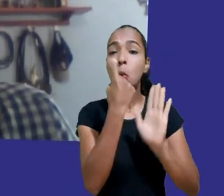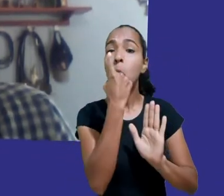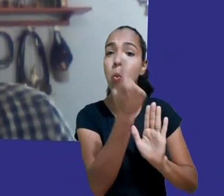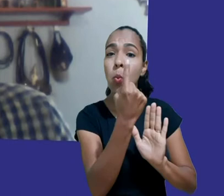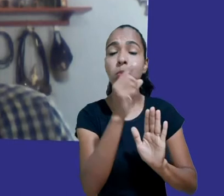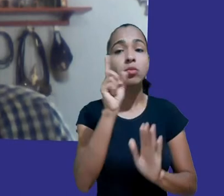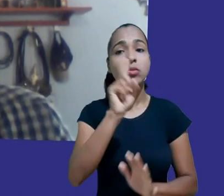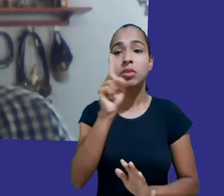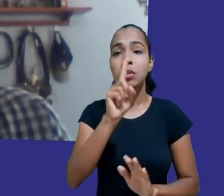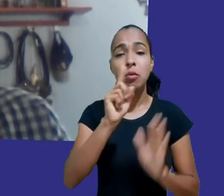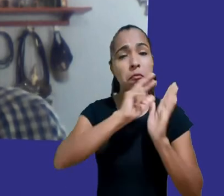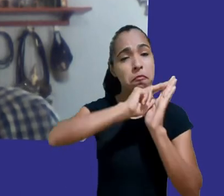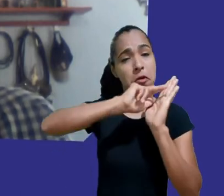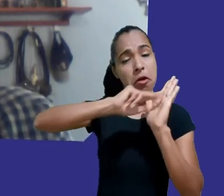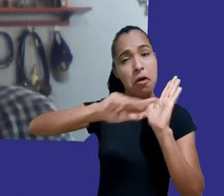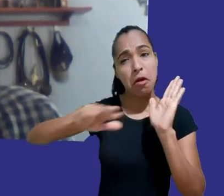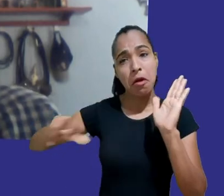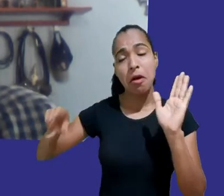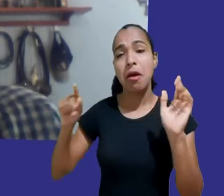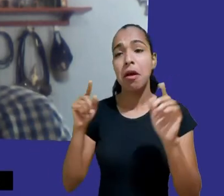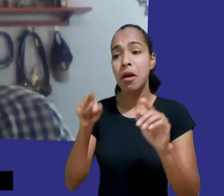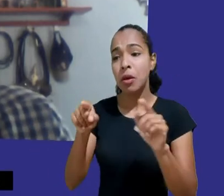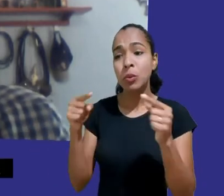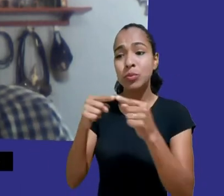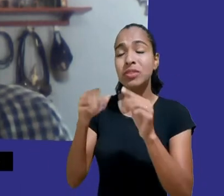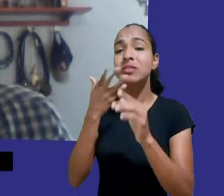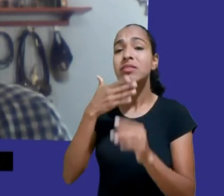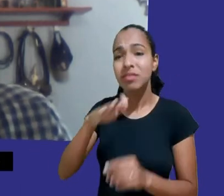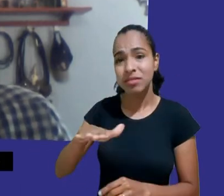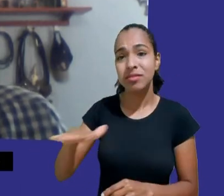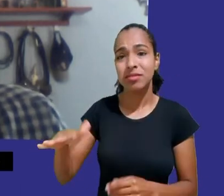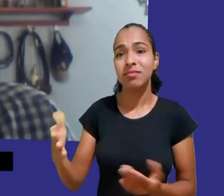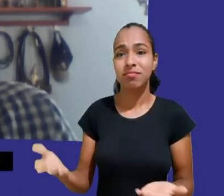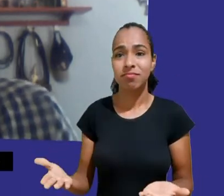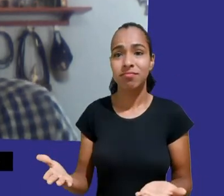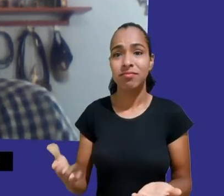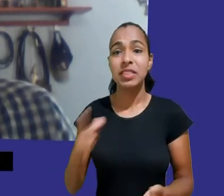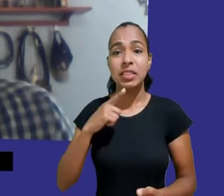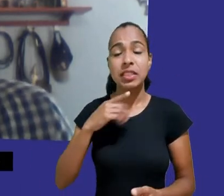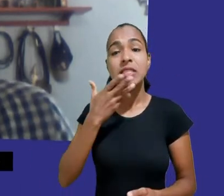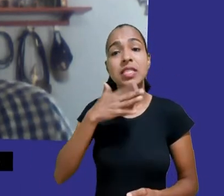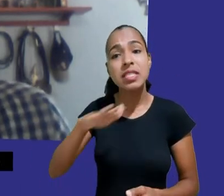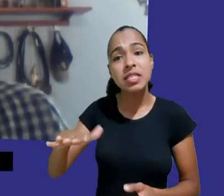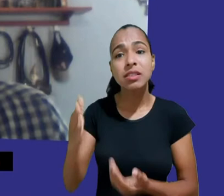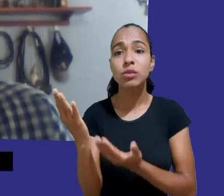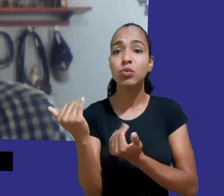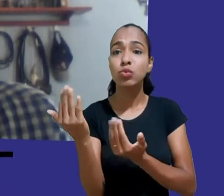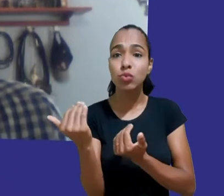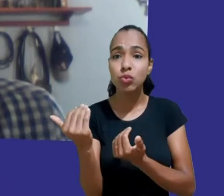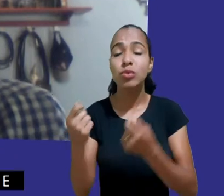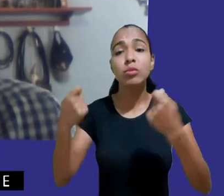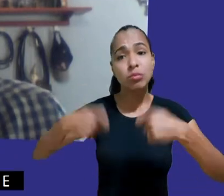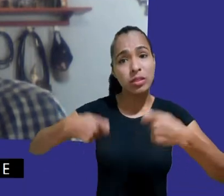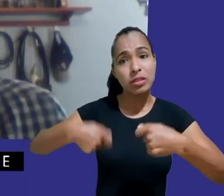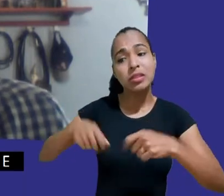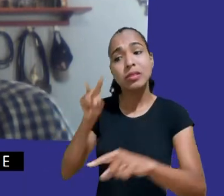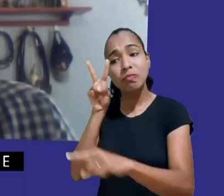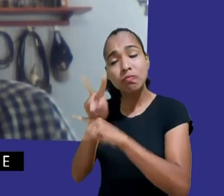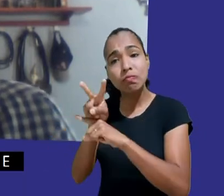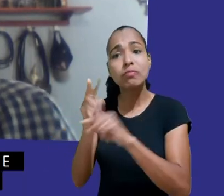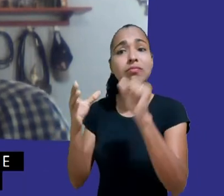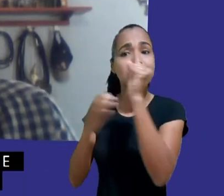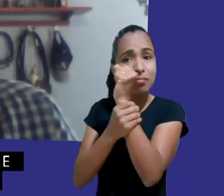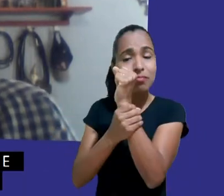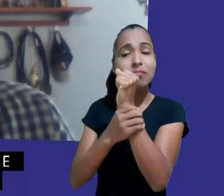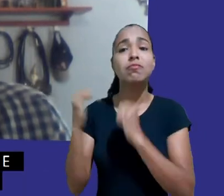porque a gente já tem todo um arcabouço normativo que garante para as crianças e para os adolescentes essa proteção integral com absoluta prioridade, inclusive no